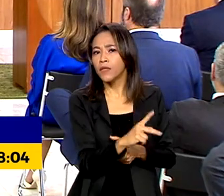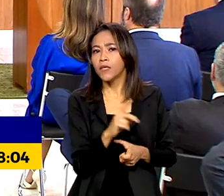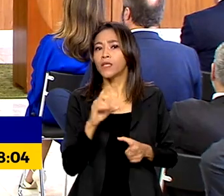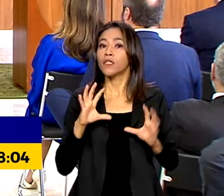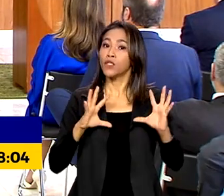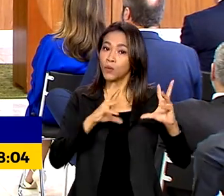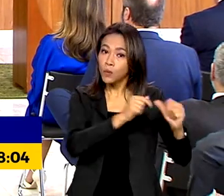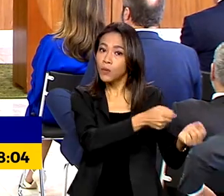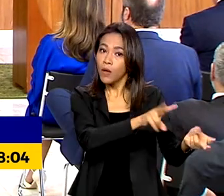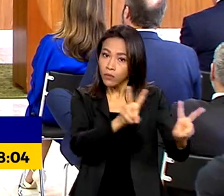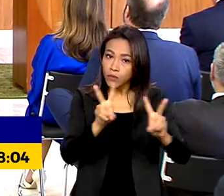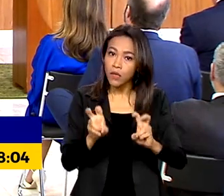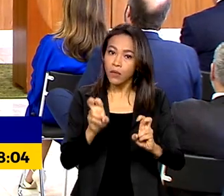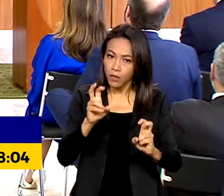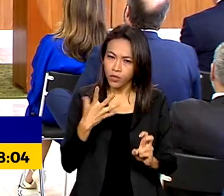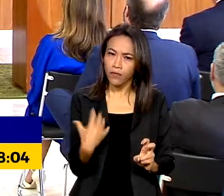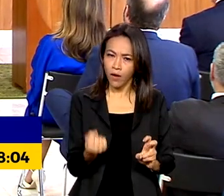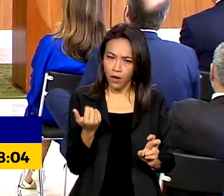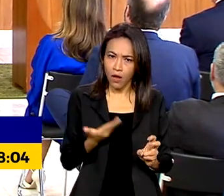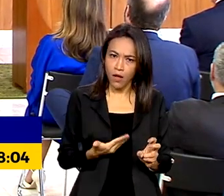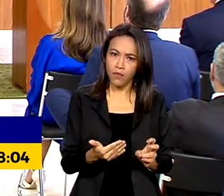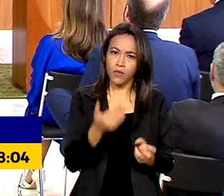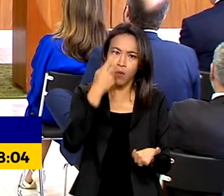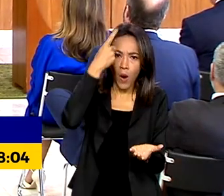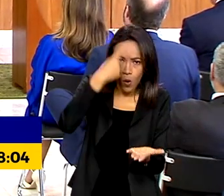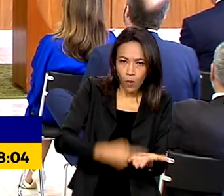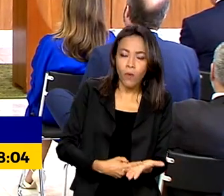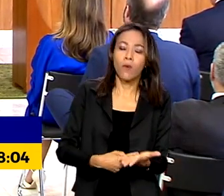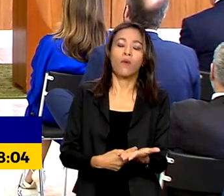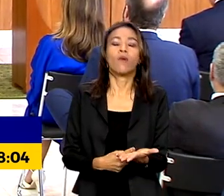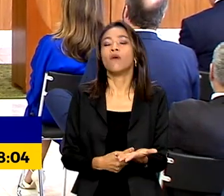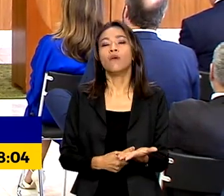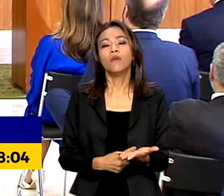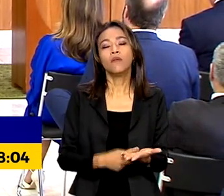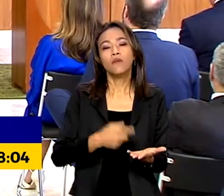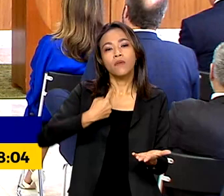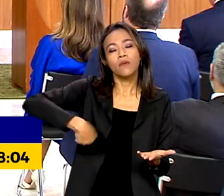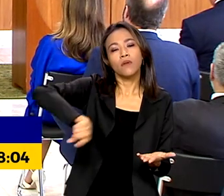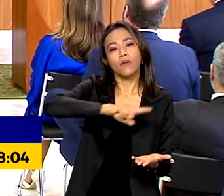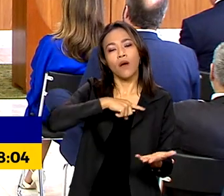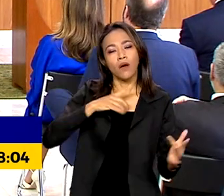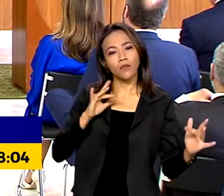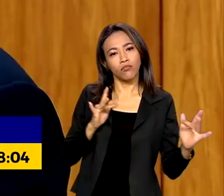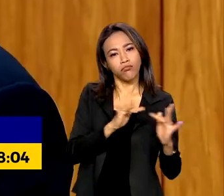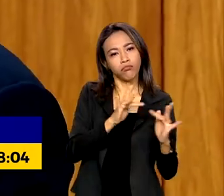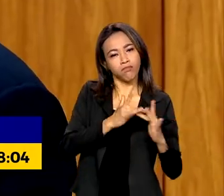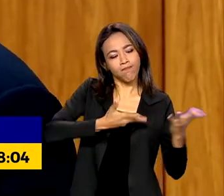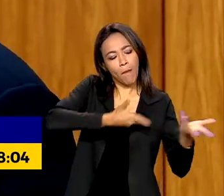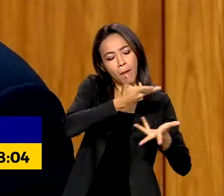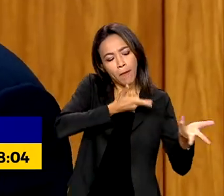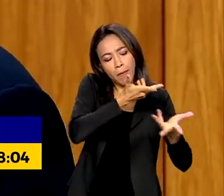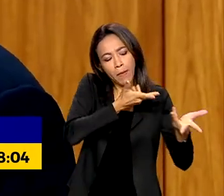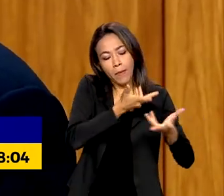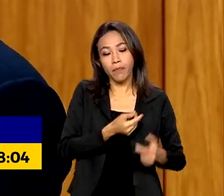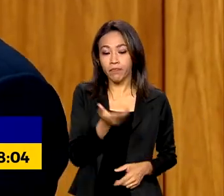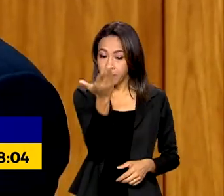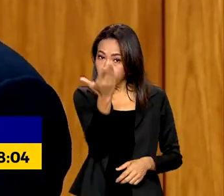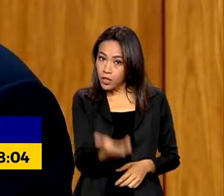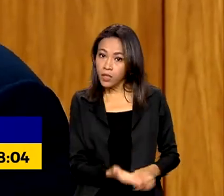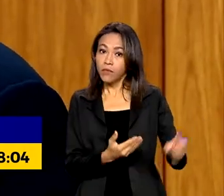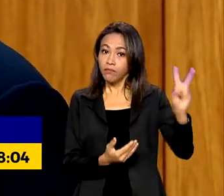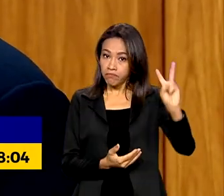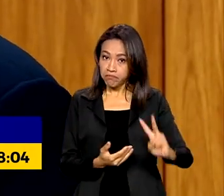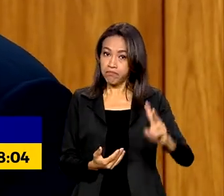fazer parte de um acordo que a gente faça para que a nossa integração seja plena. Já o presidente Nicolás